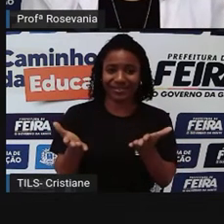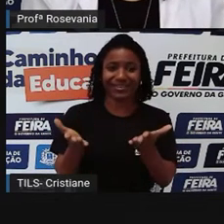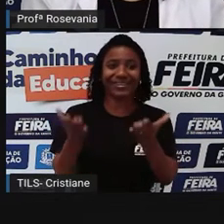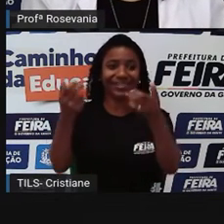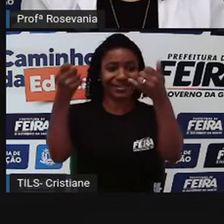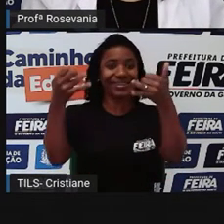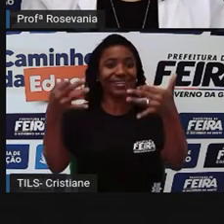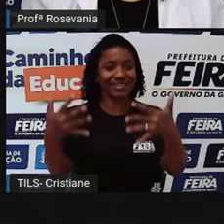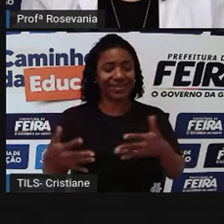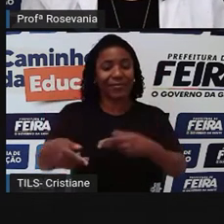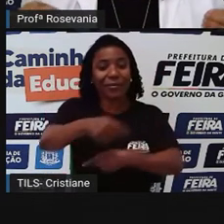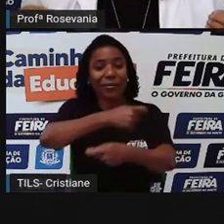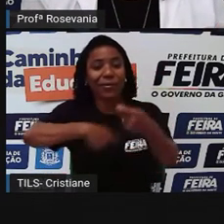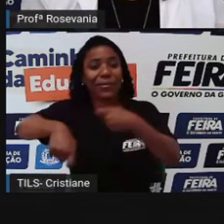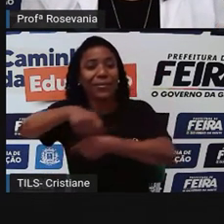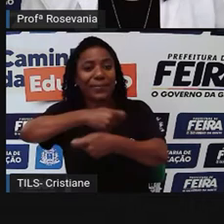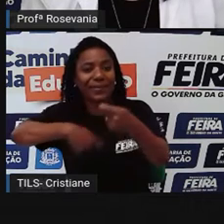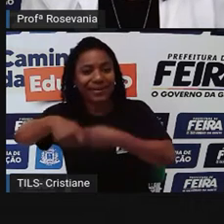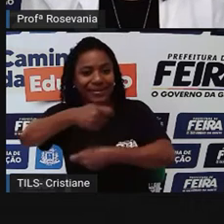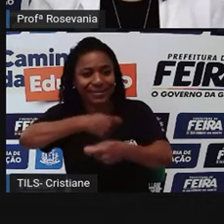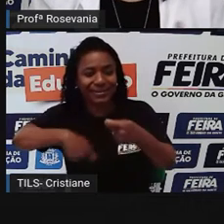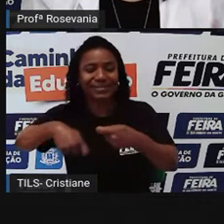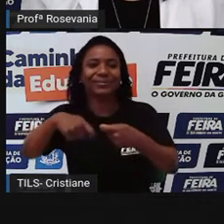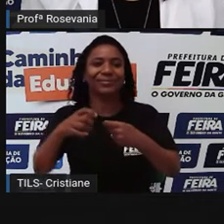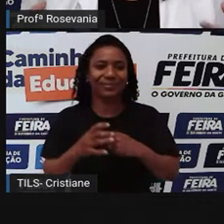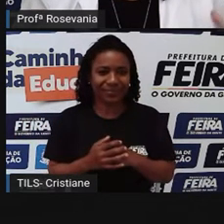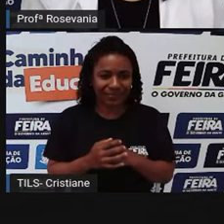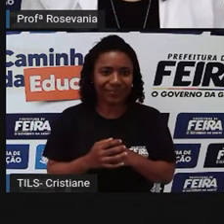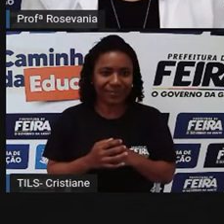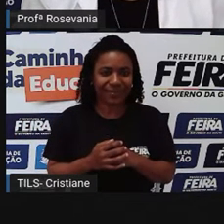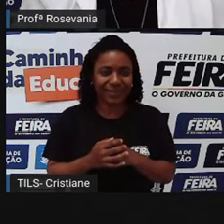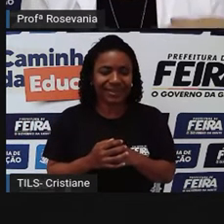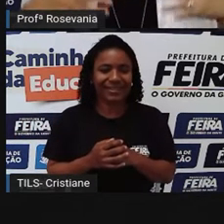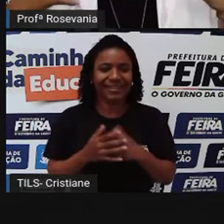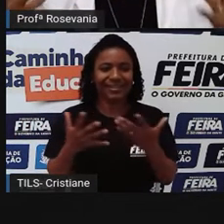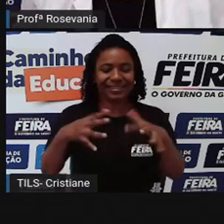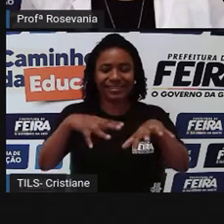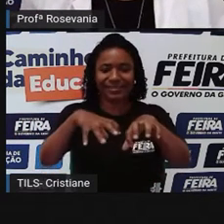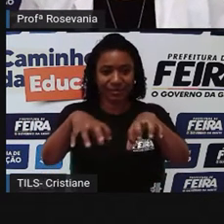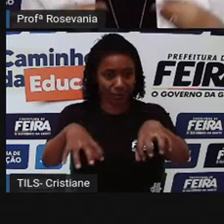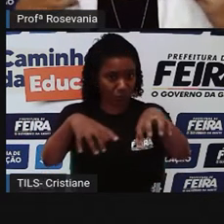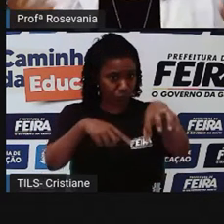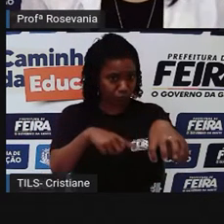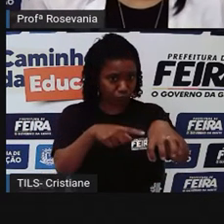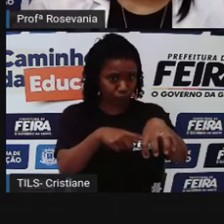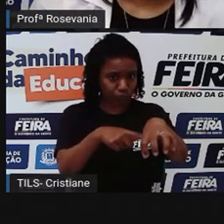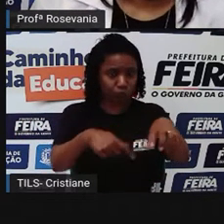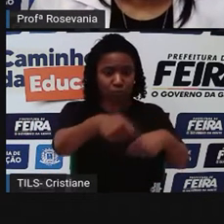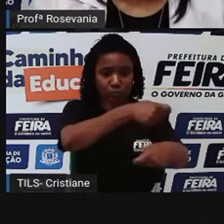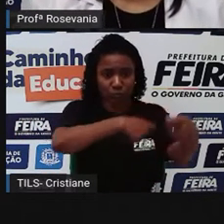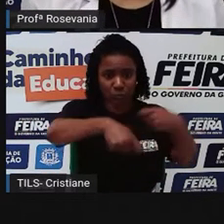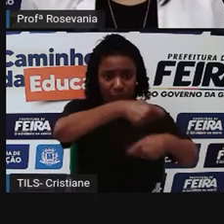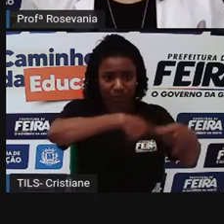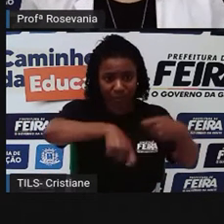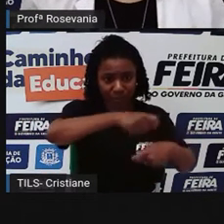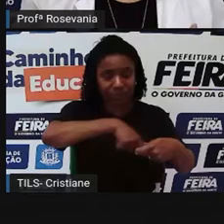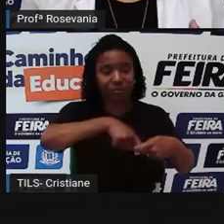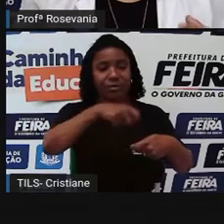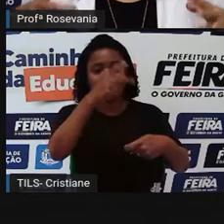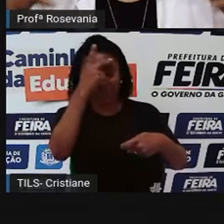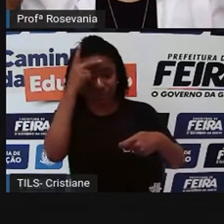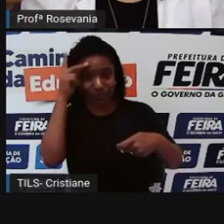que o comércio é esse setor no qual as indústrias, as pessoas, de modo geral,